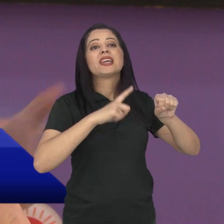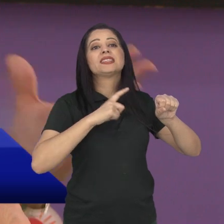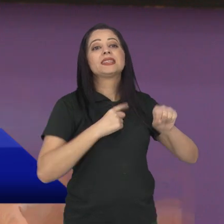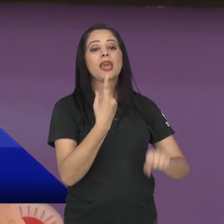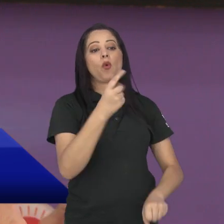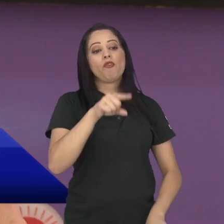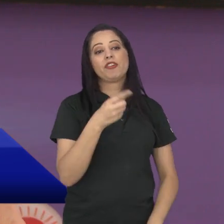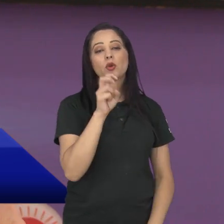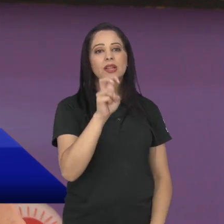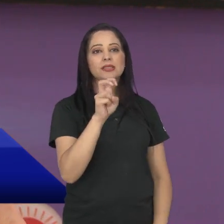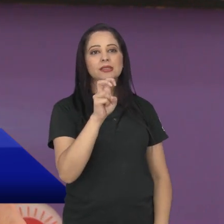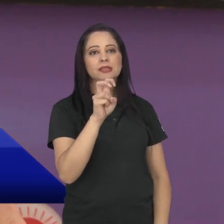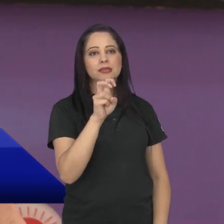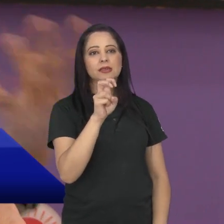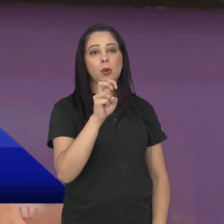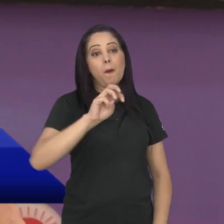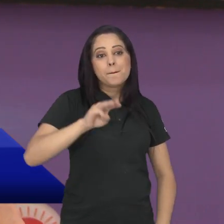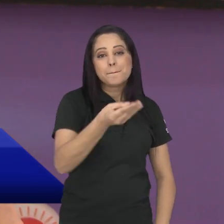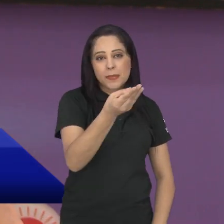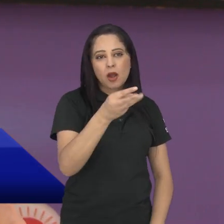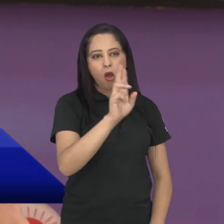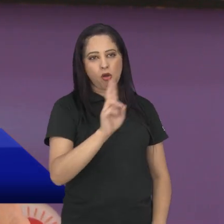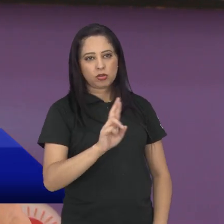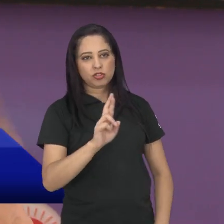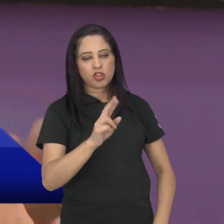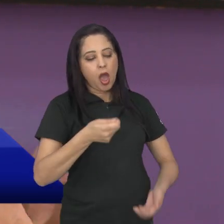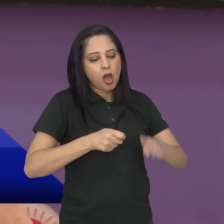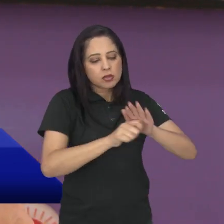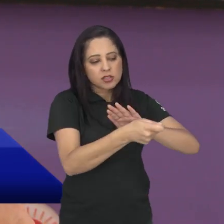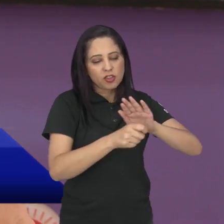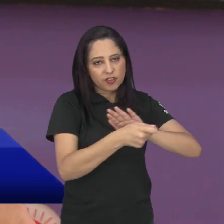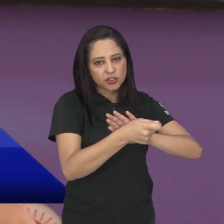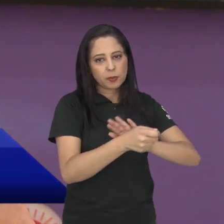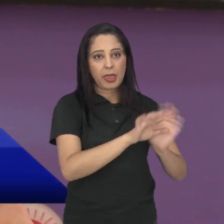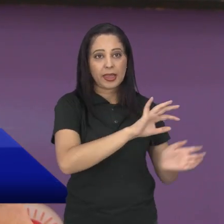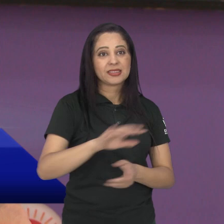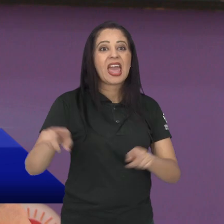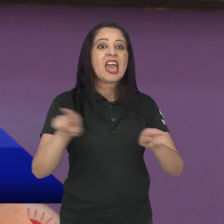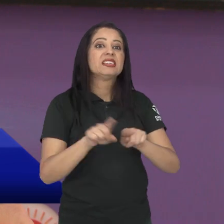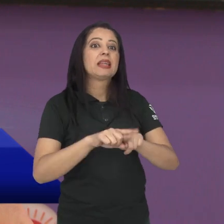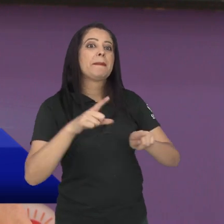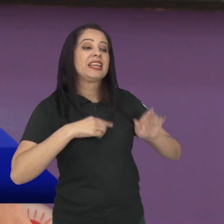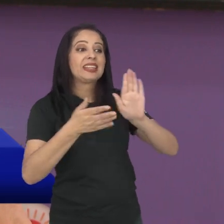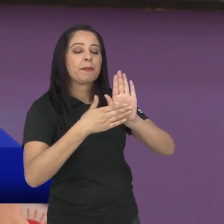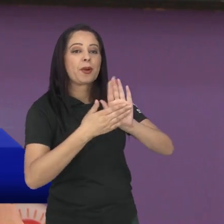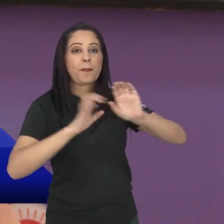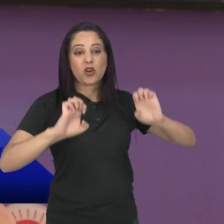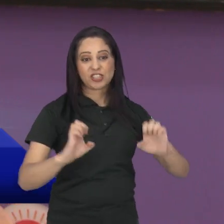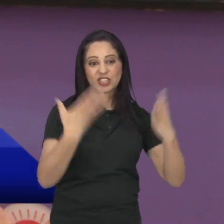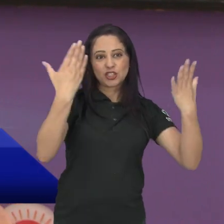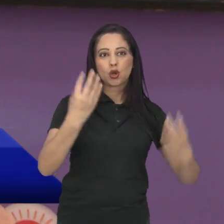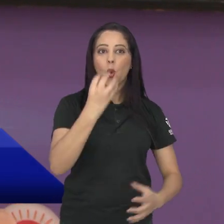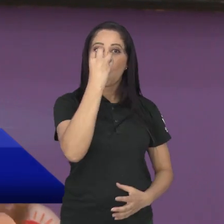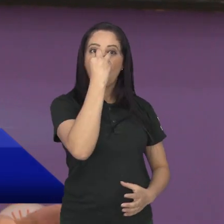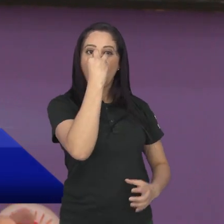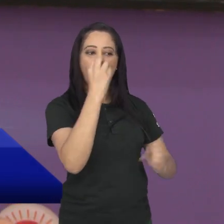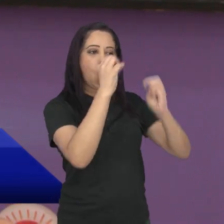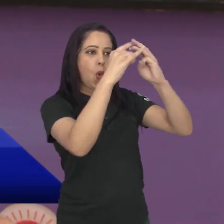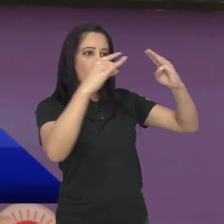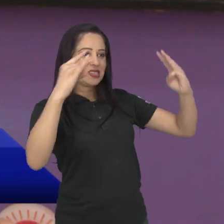milhão para as outras áreas. Então recebemos de outras áreas também propostas de criação de espetáculos, de circo,